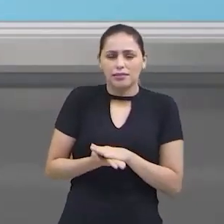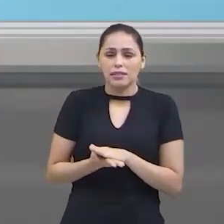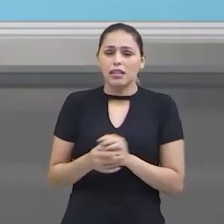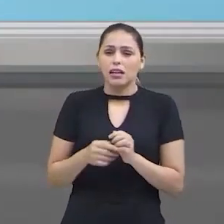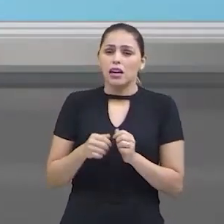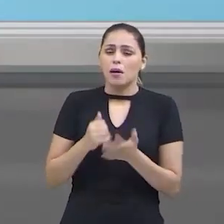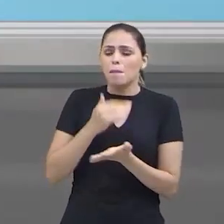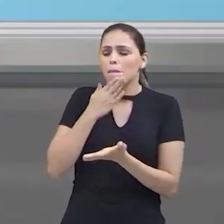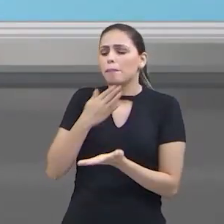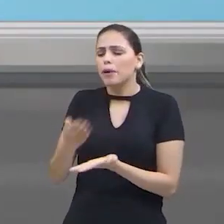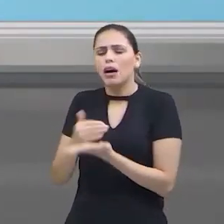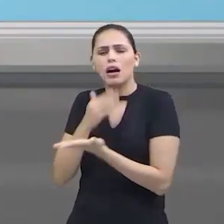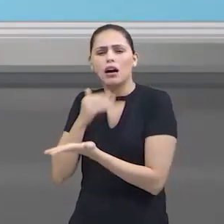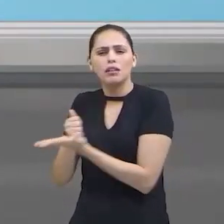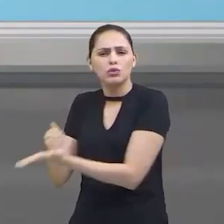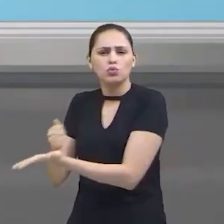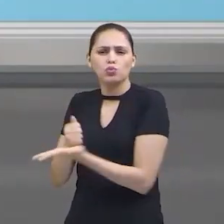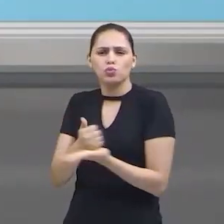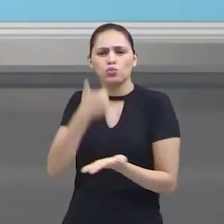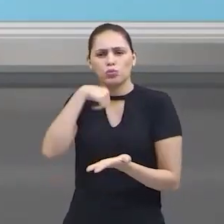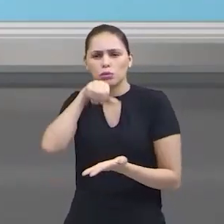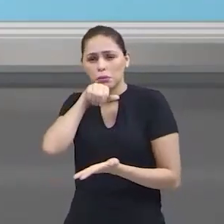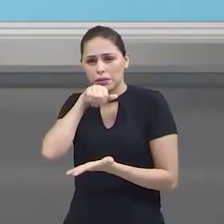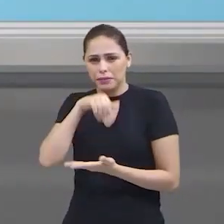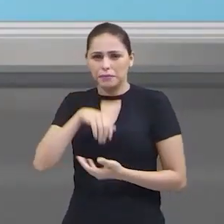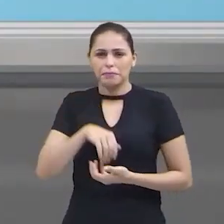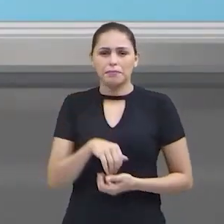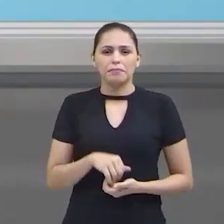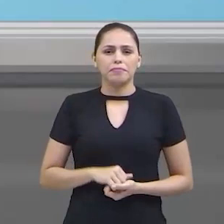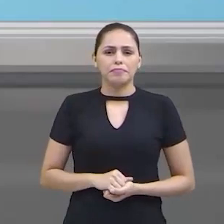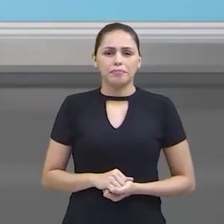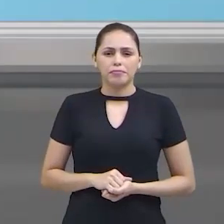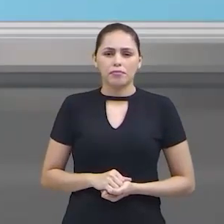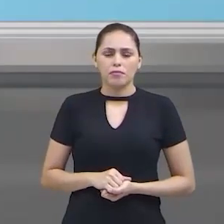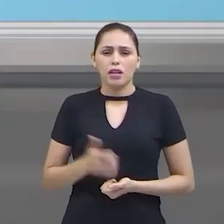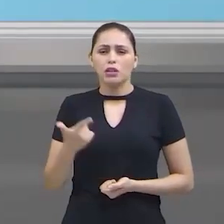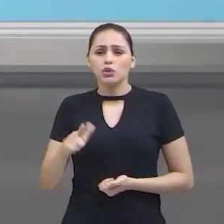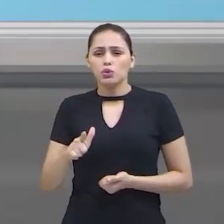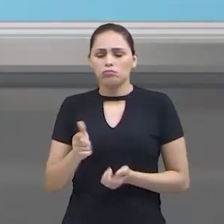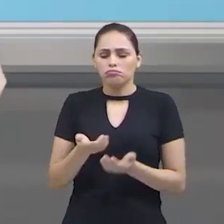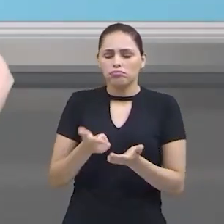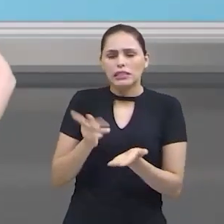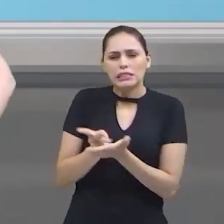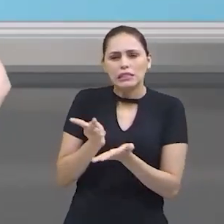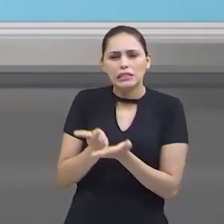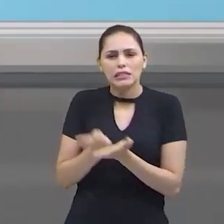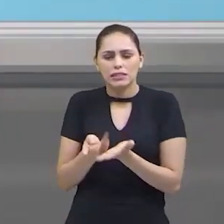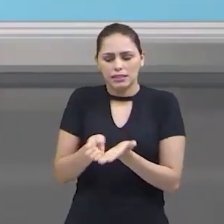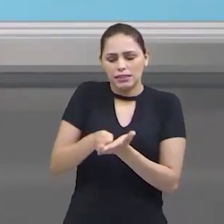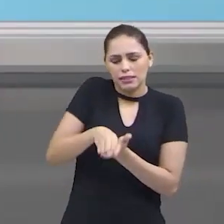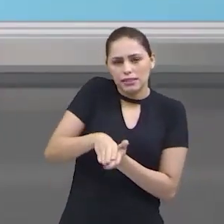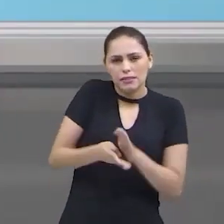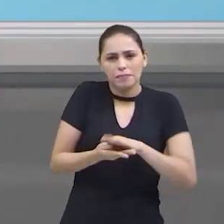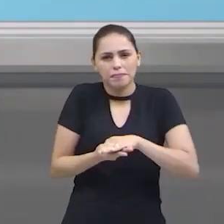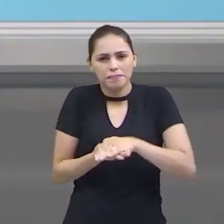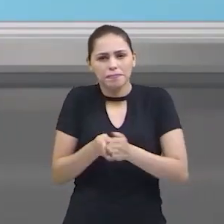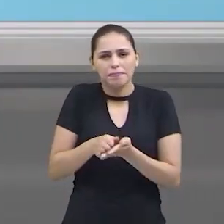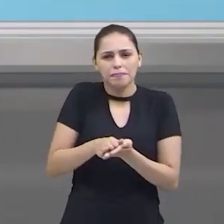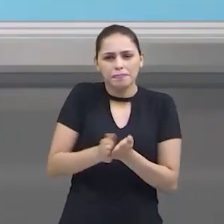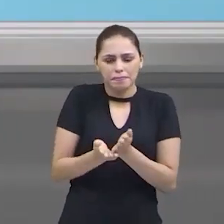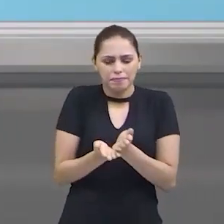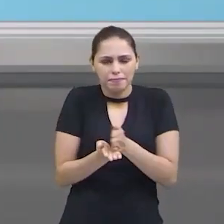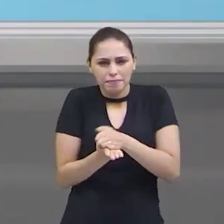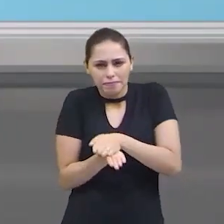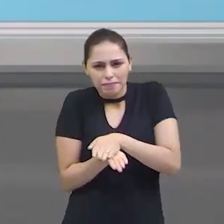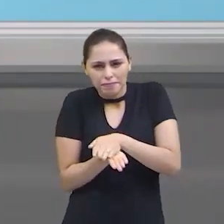Parece uma casinha, certo? Vou dobrar novamente. Vou pegar essa outra pontinha aqui, Sobraram duas pontinhas.